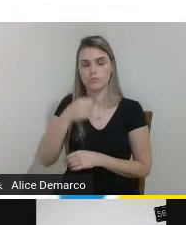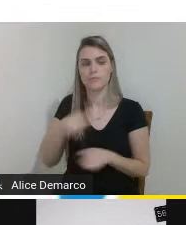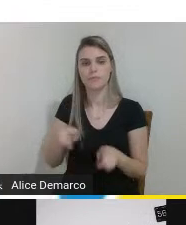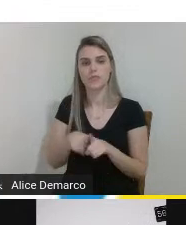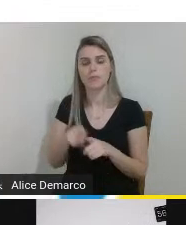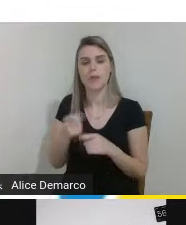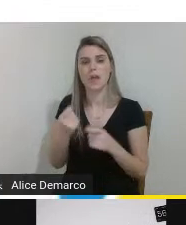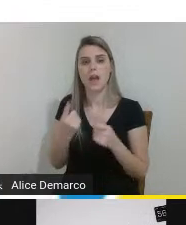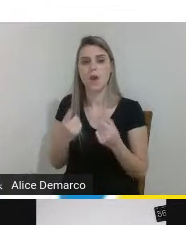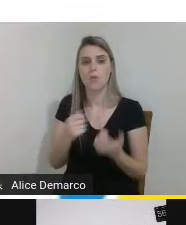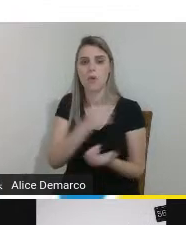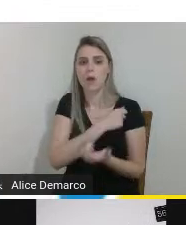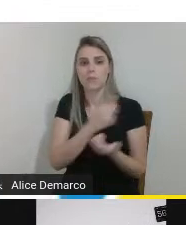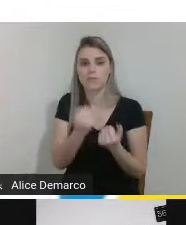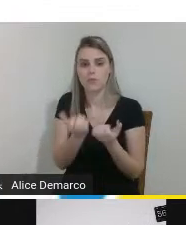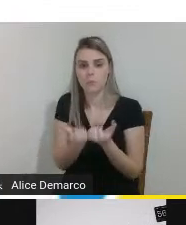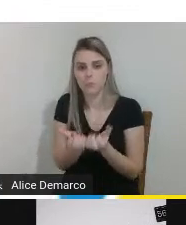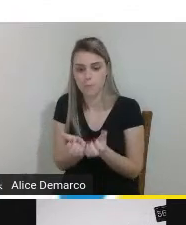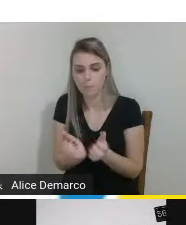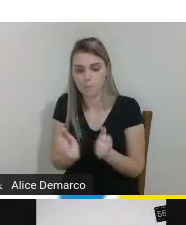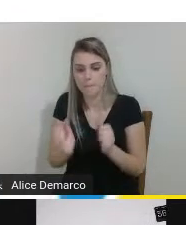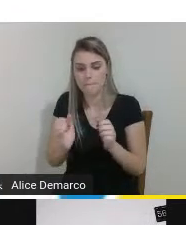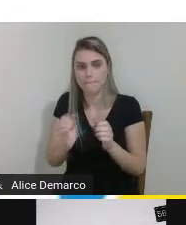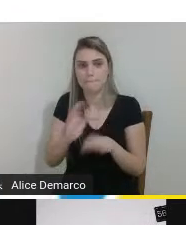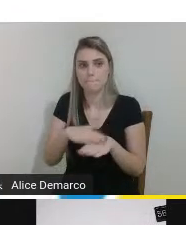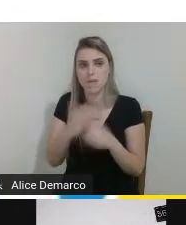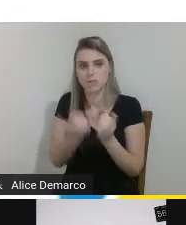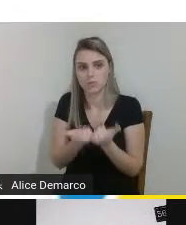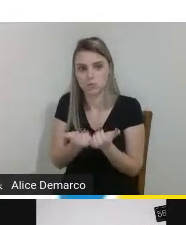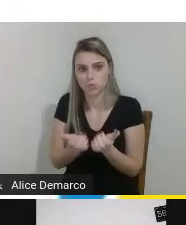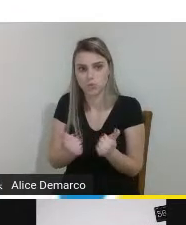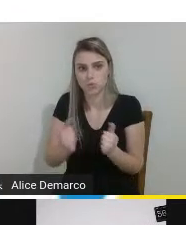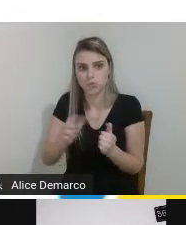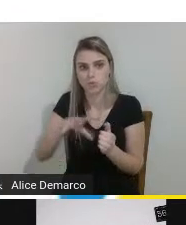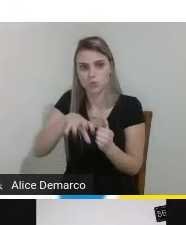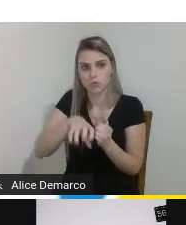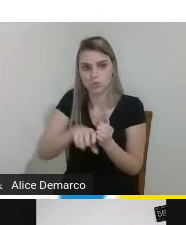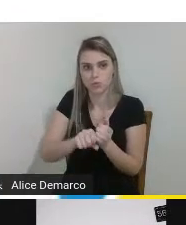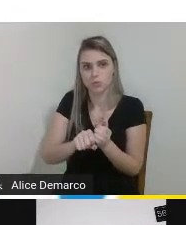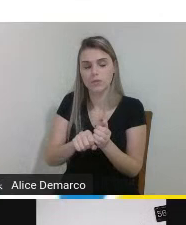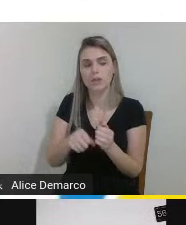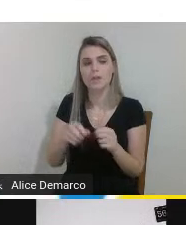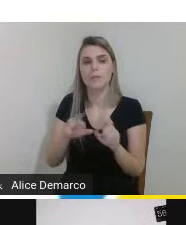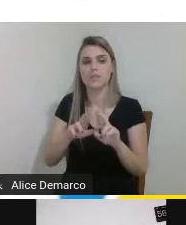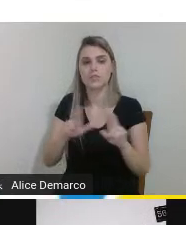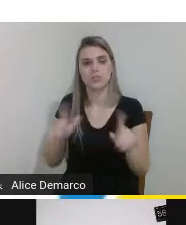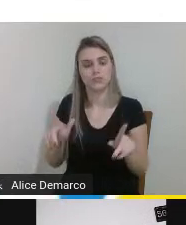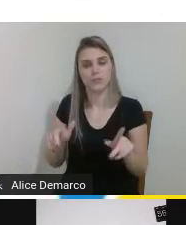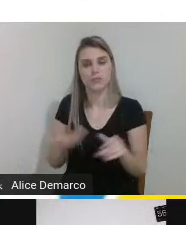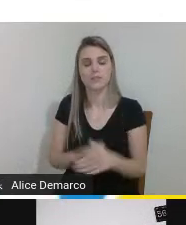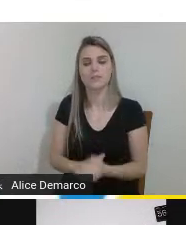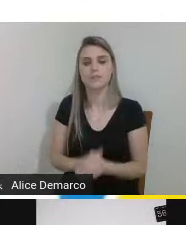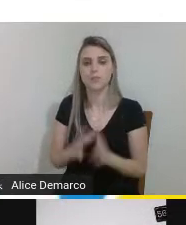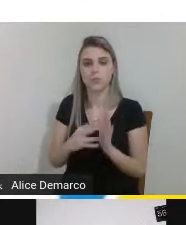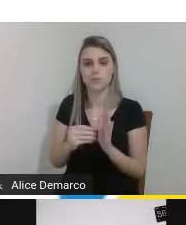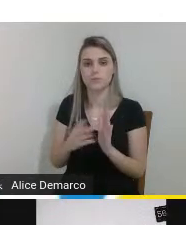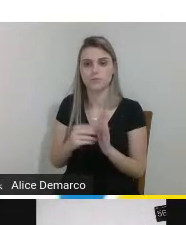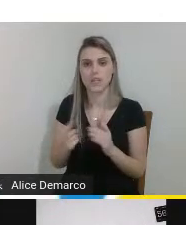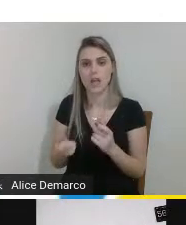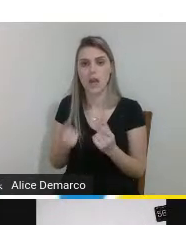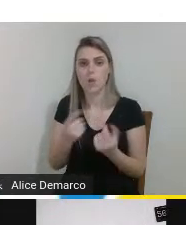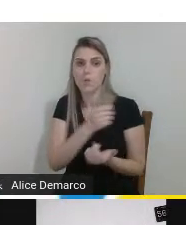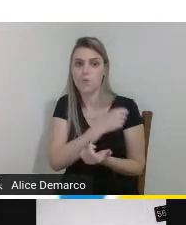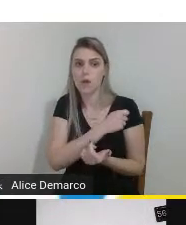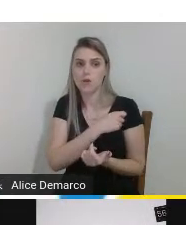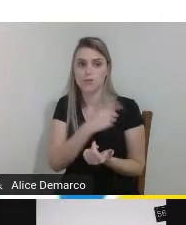mais curva então nós adicionamos uma curvatura nós modificamos o modelamento dela alguns alunos relataram que